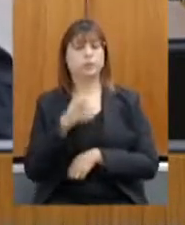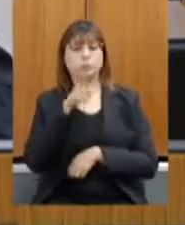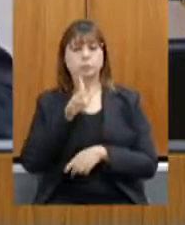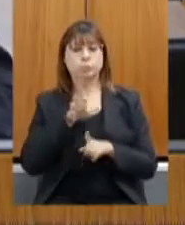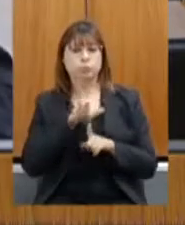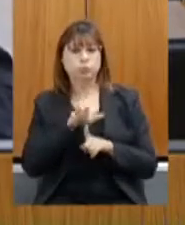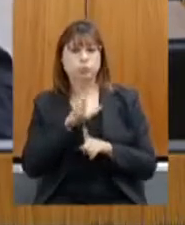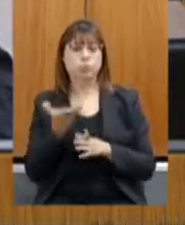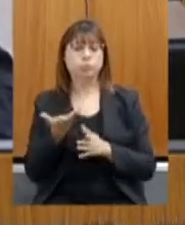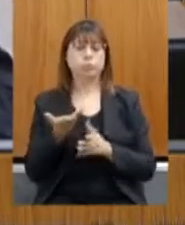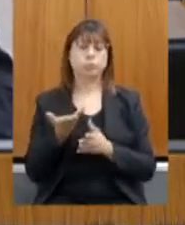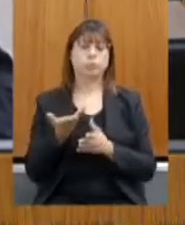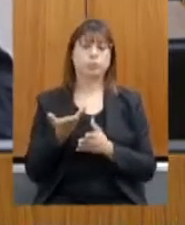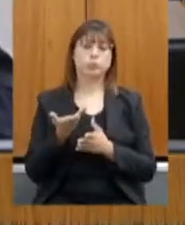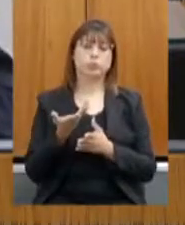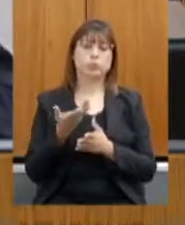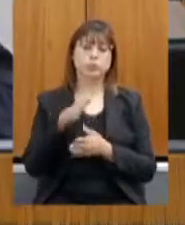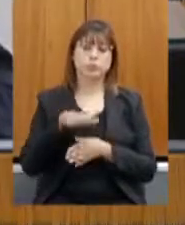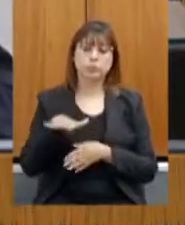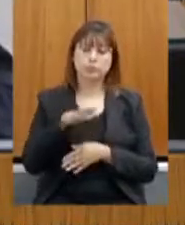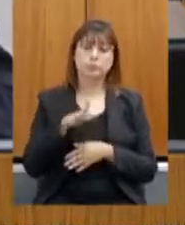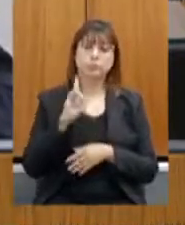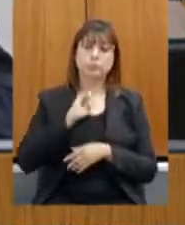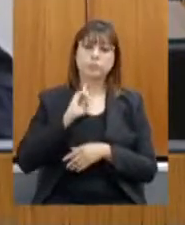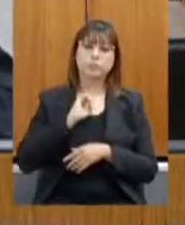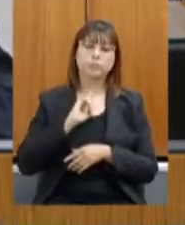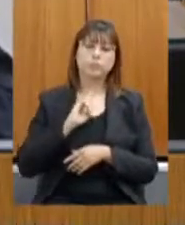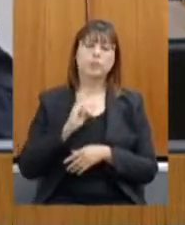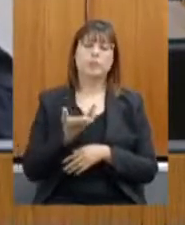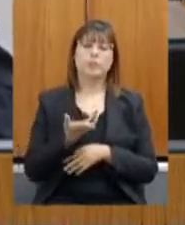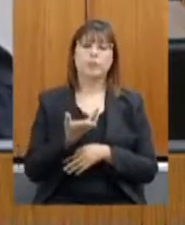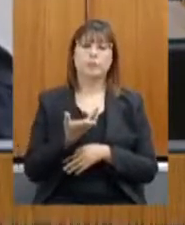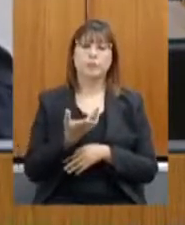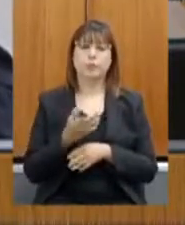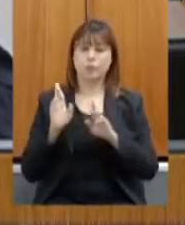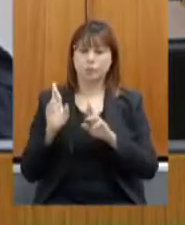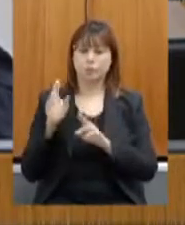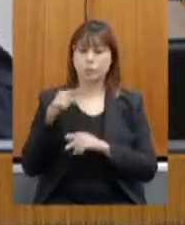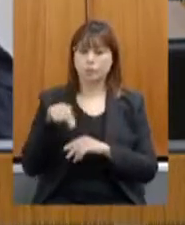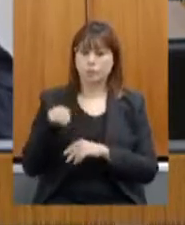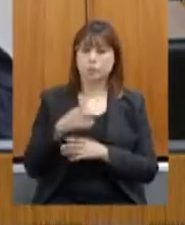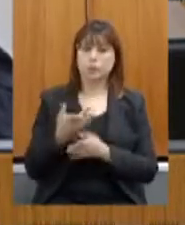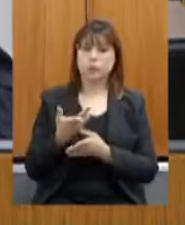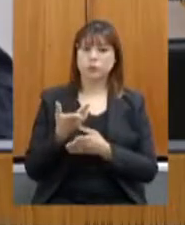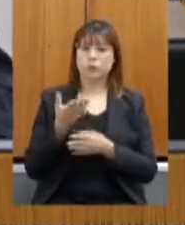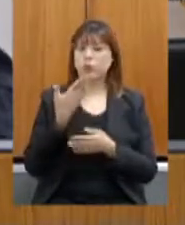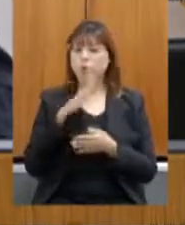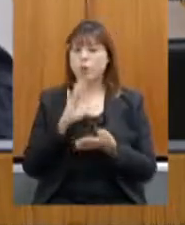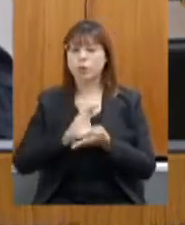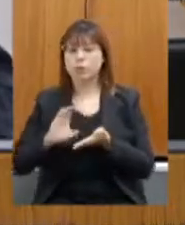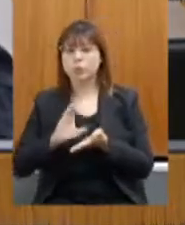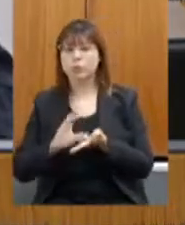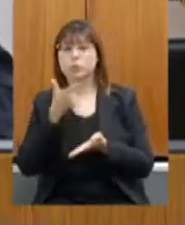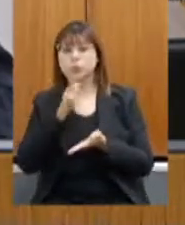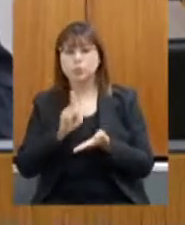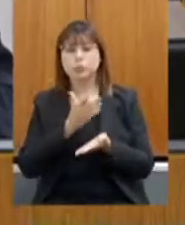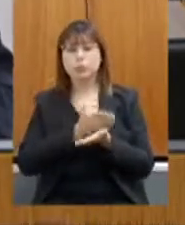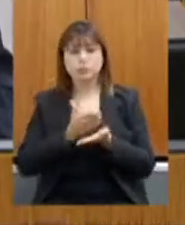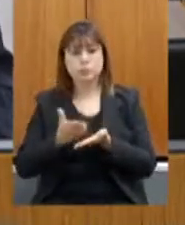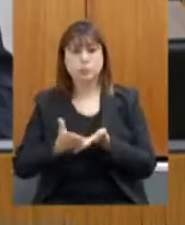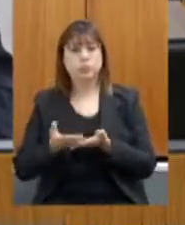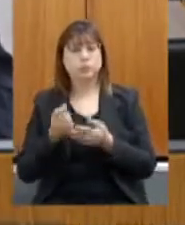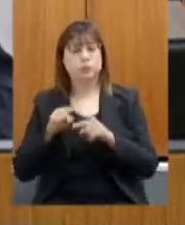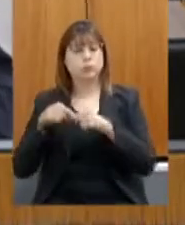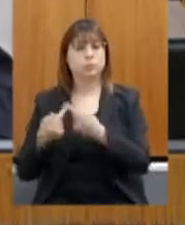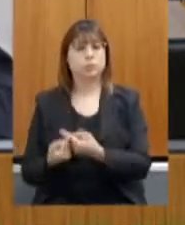aplicar na porção mineira do território sob jurisdição da entidade os recursos disponibilizados para financiamento de